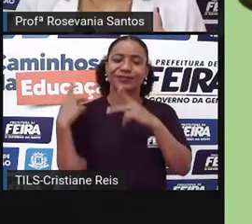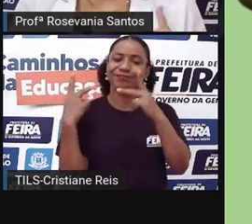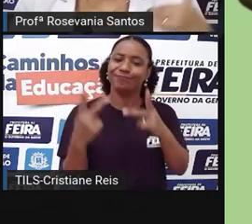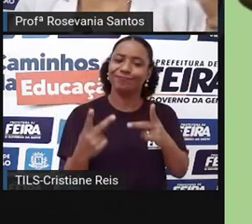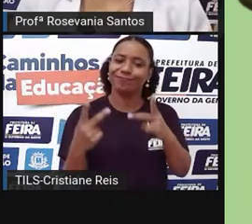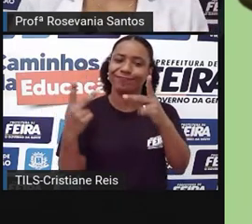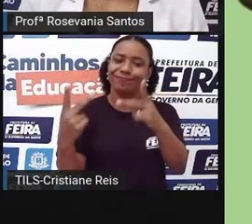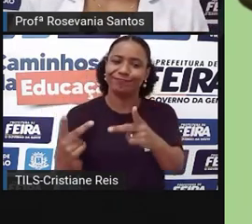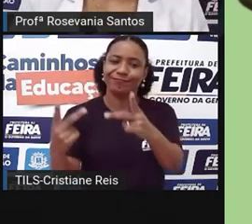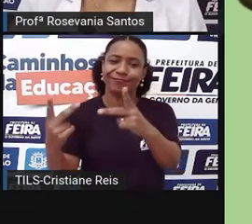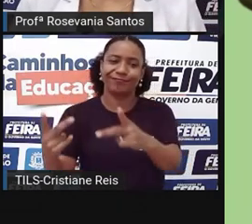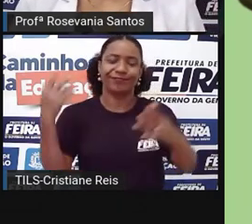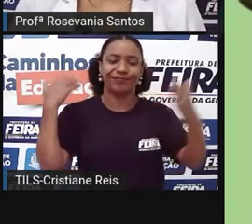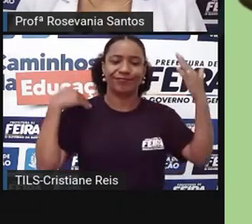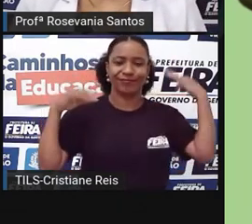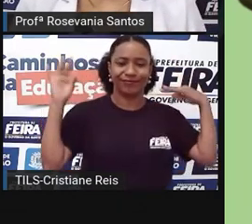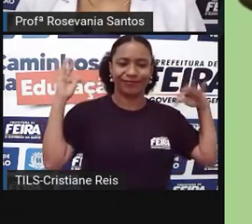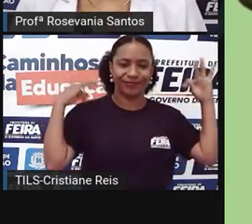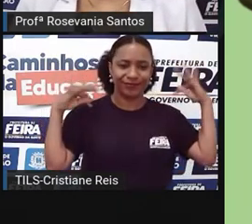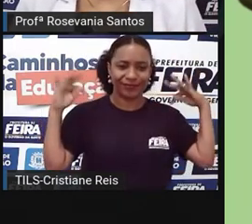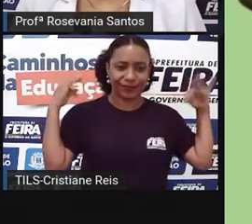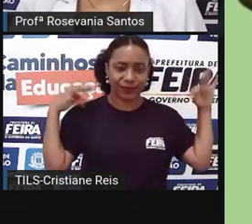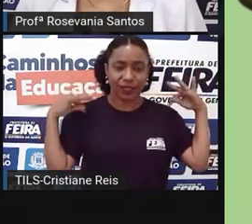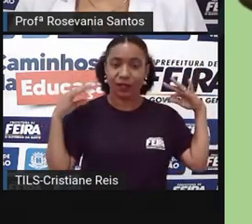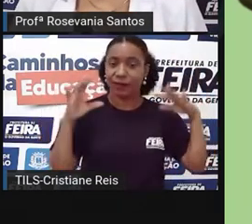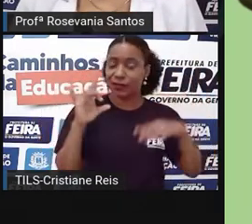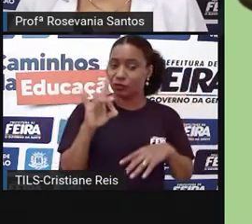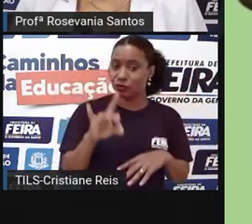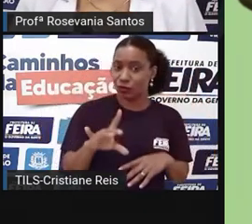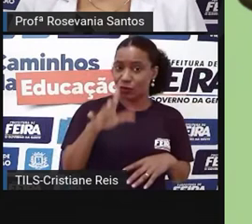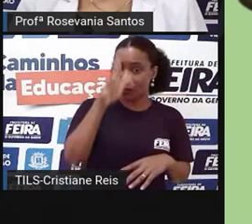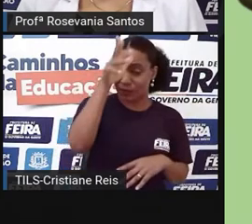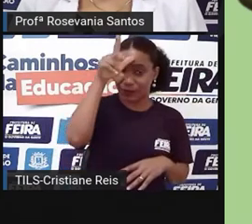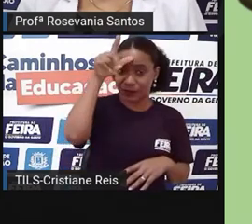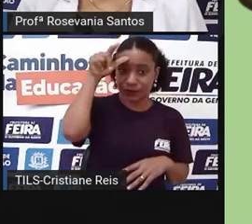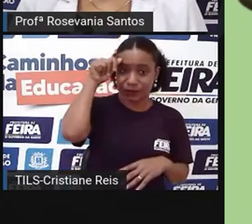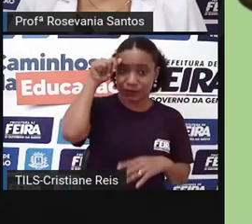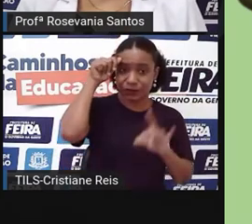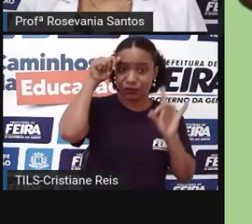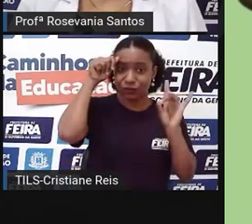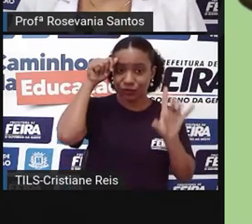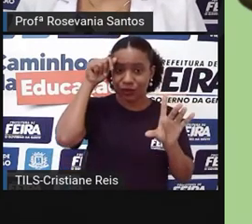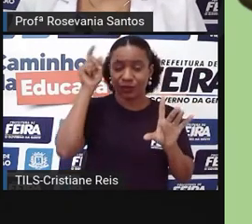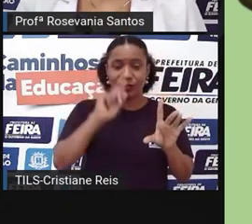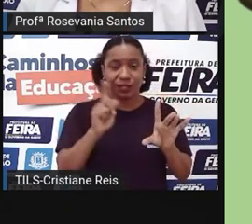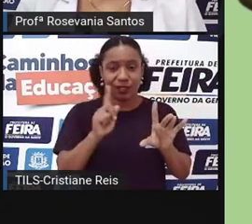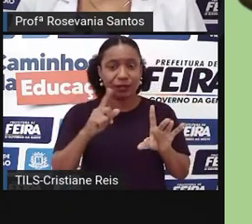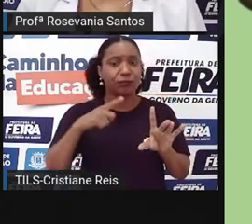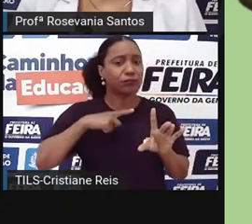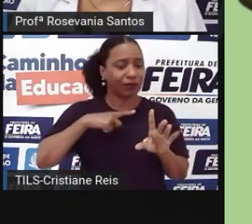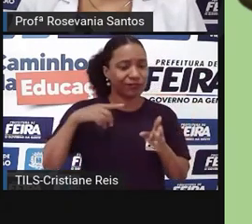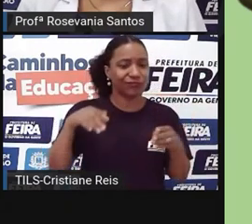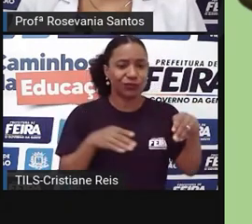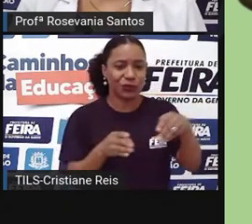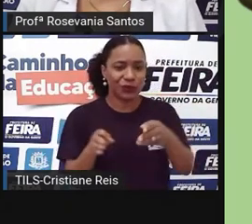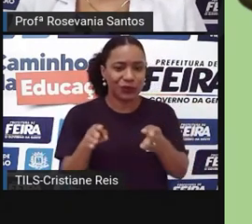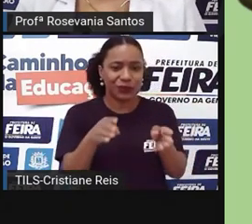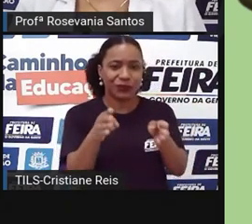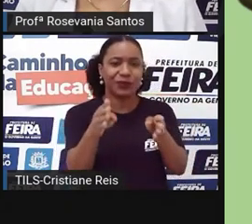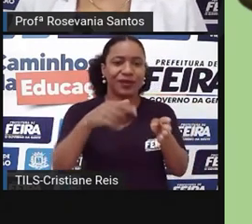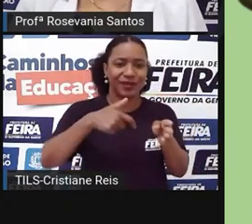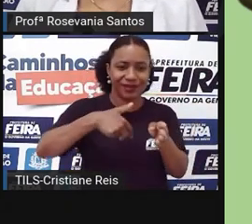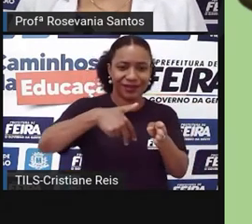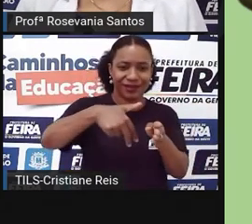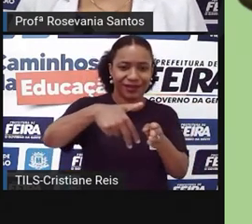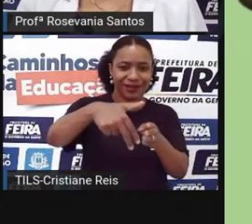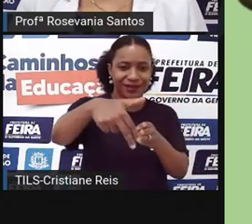o ecoturismo só aí nessa região, mas a gente vai falar nesse momento aí. Então, tem as trilhas que são feitas, os passeios, né,